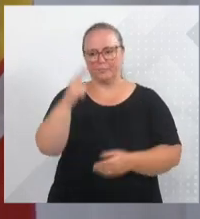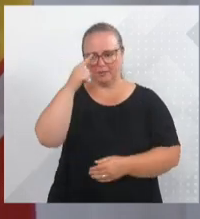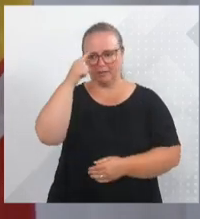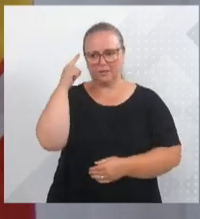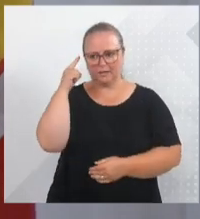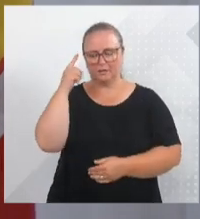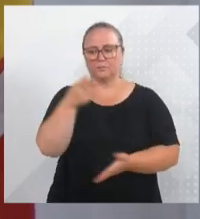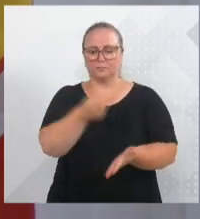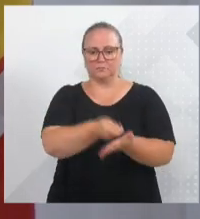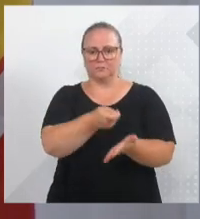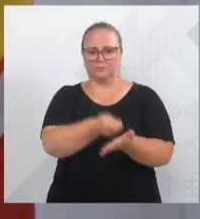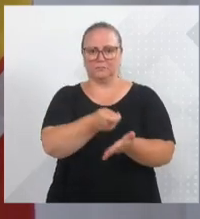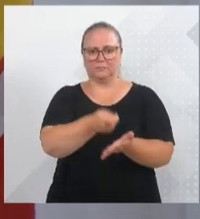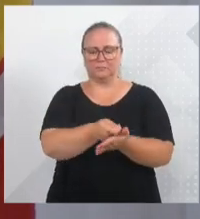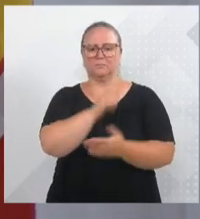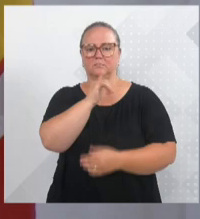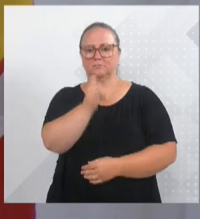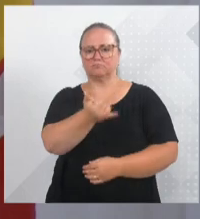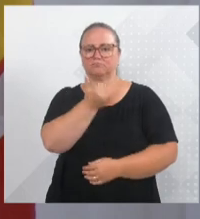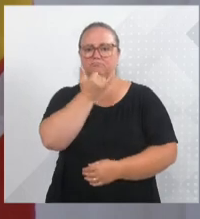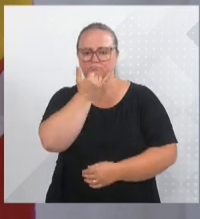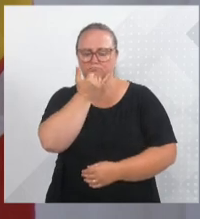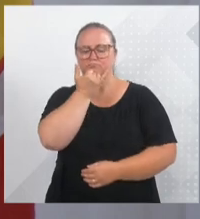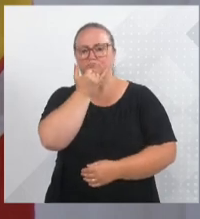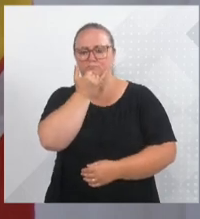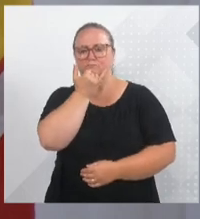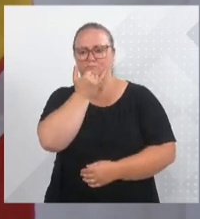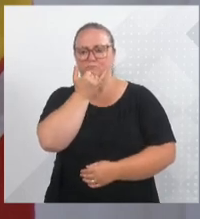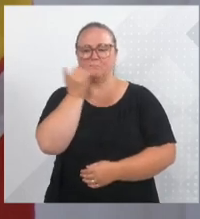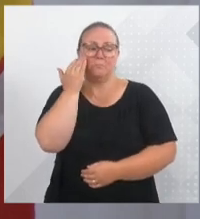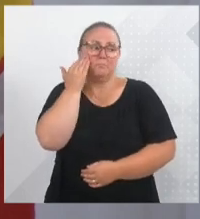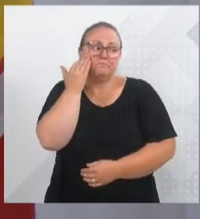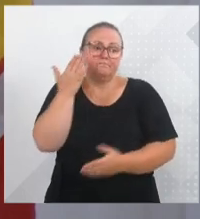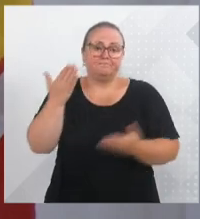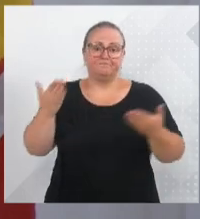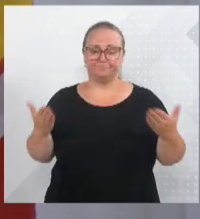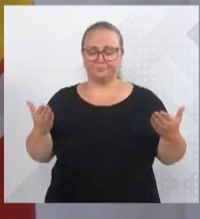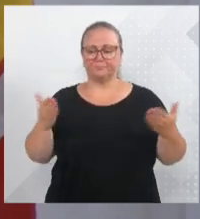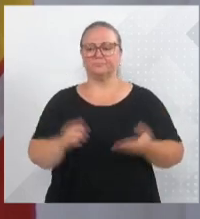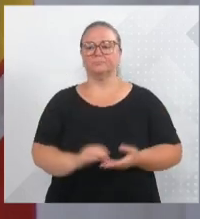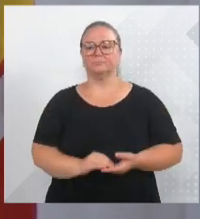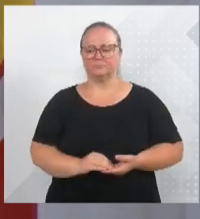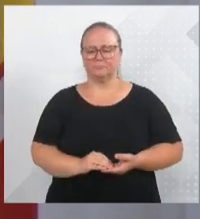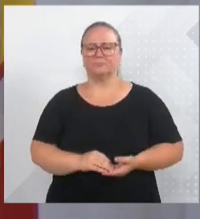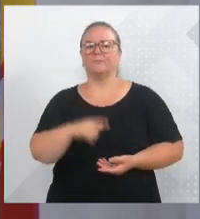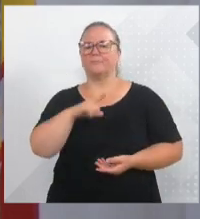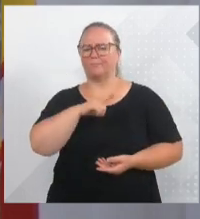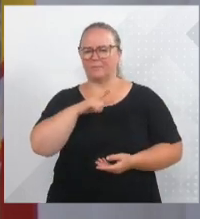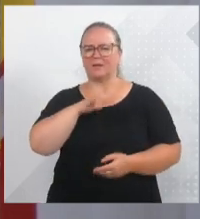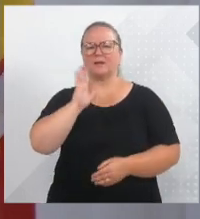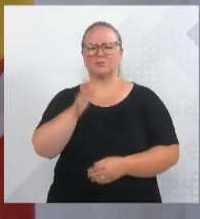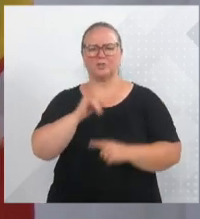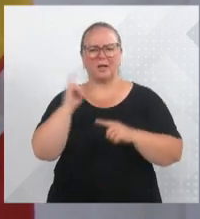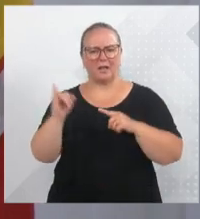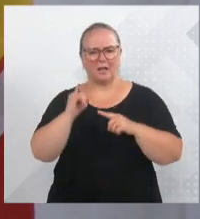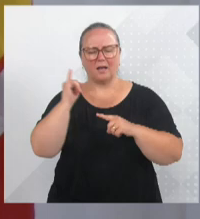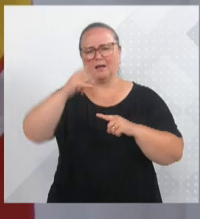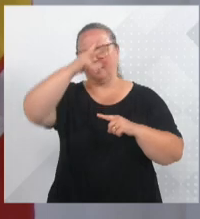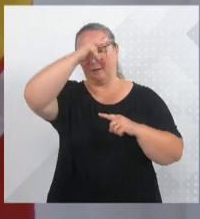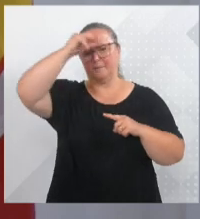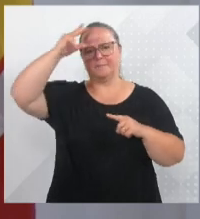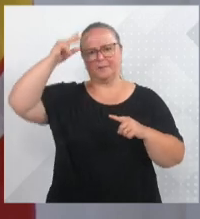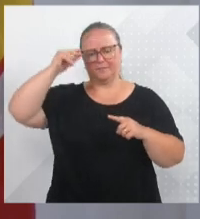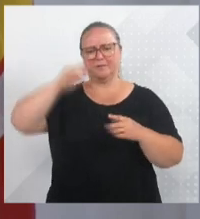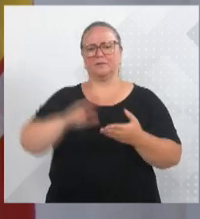Essa obrigação de dar essa justificativa, eu não entendo. Nós temos aqui, foi feito muito importante por parte da Prefeitura,